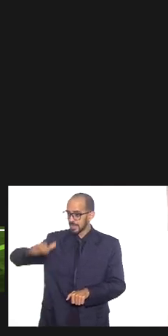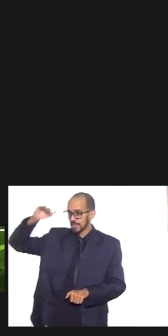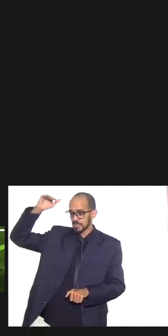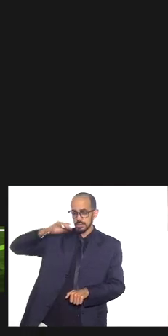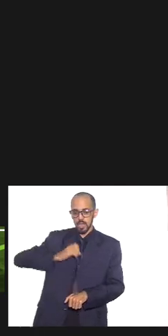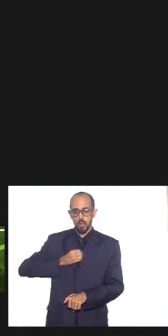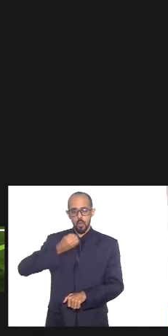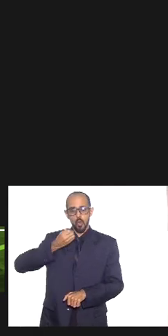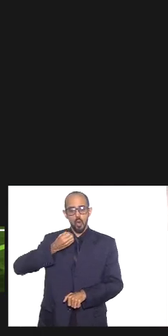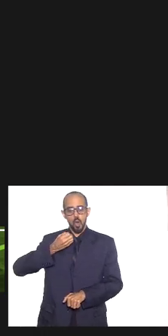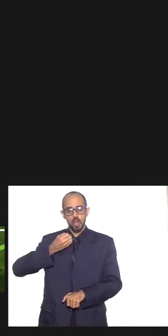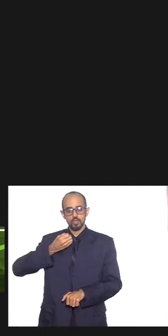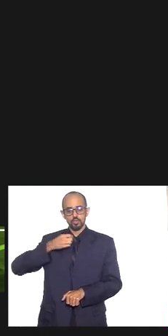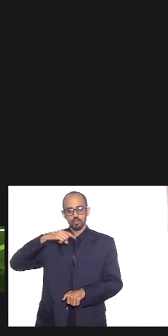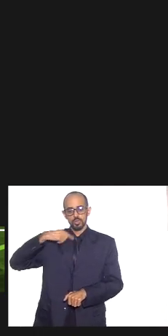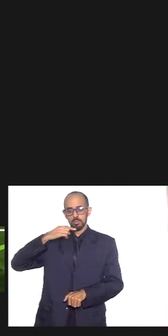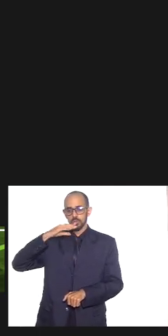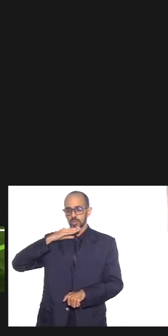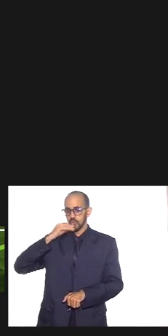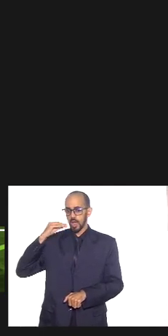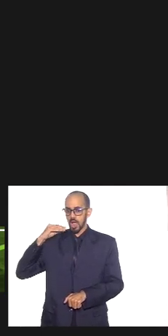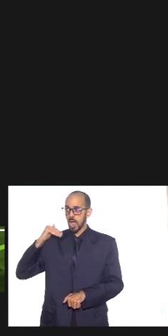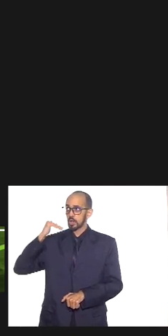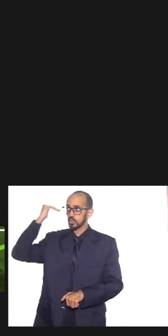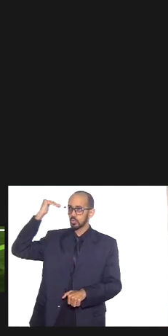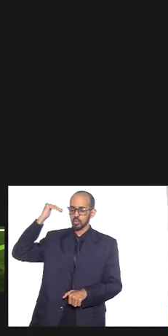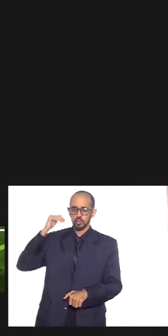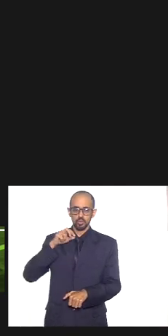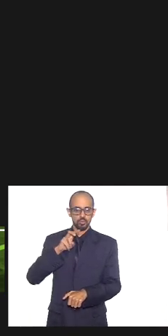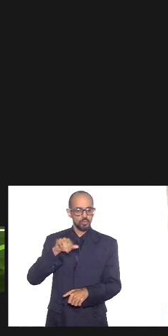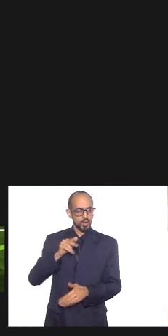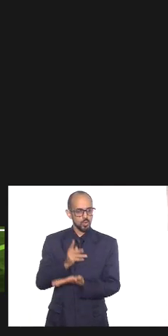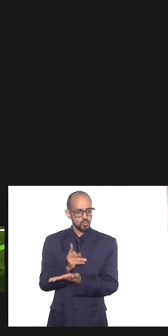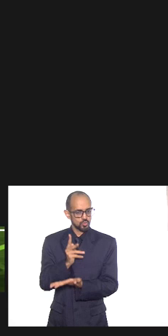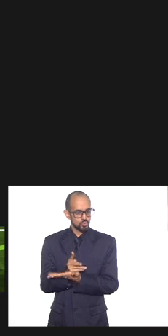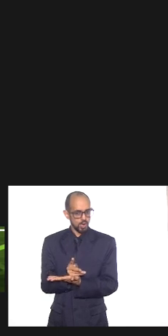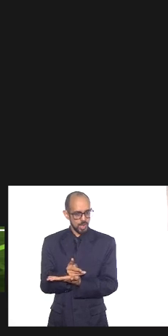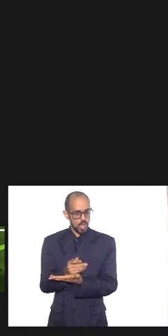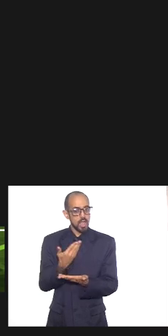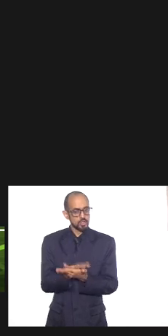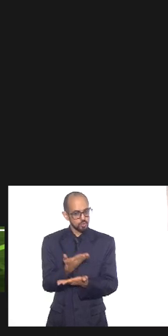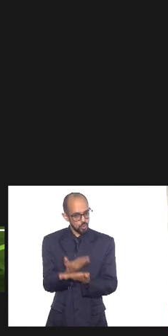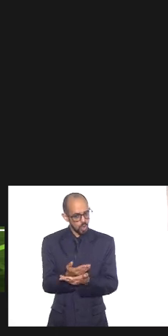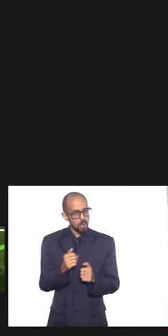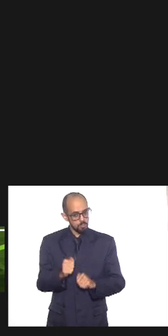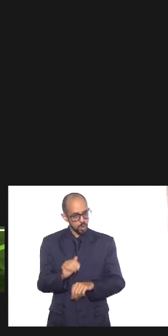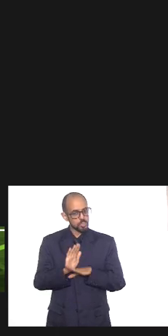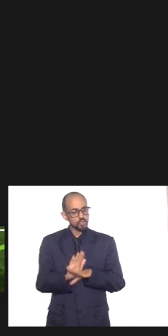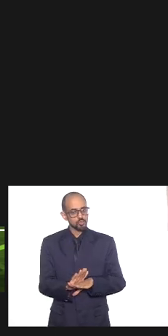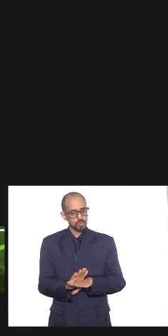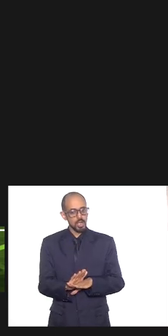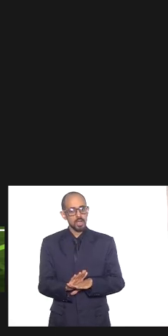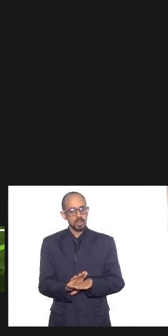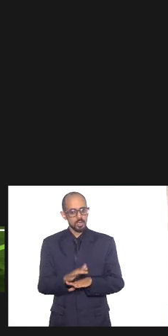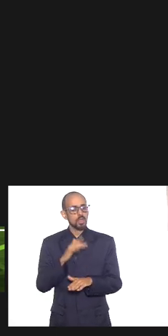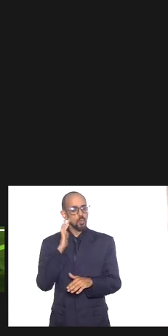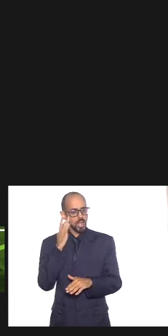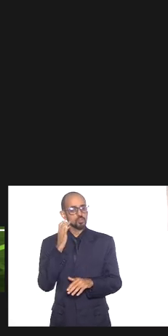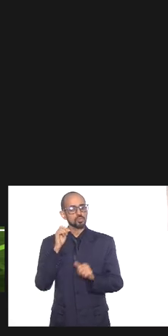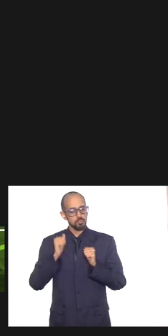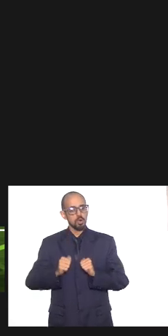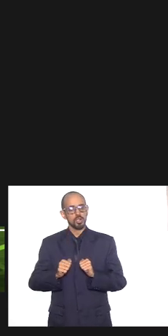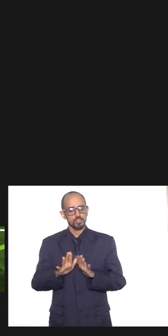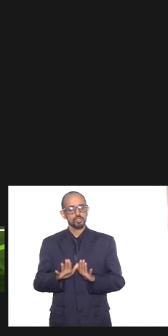esse é o grande desafio como conter isso a escola pode ajudar bem eu acho que pode então